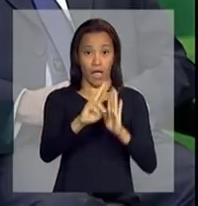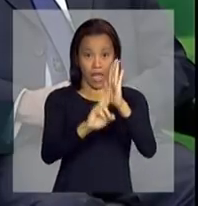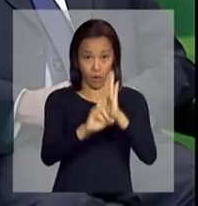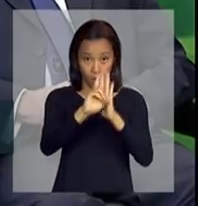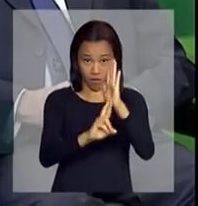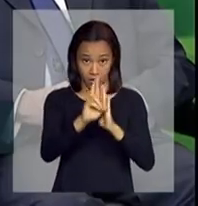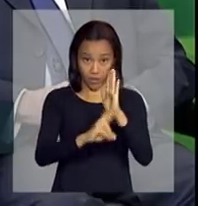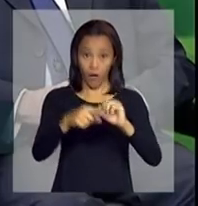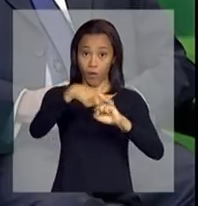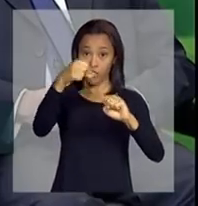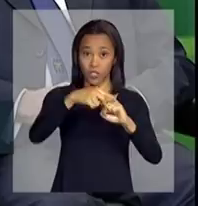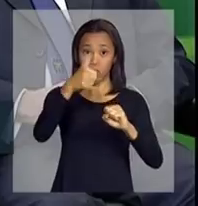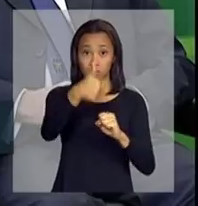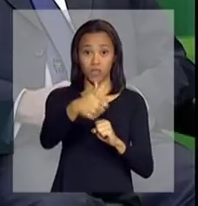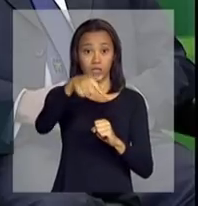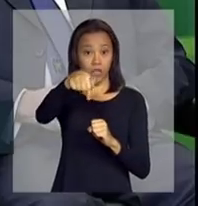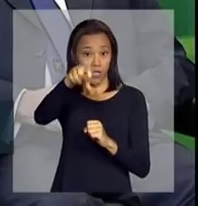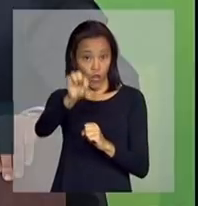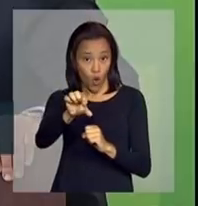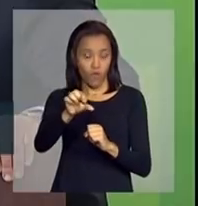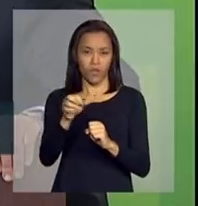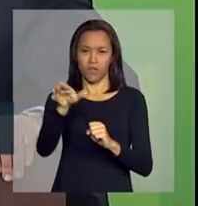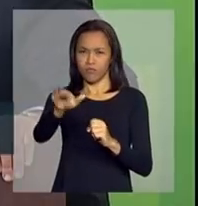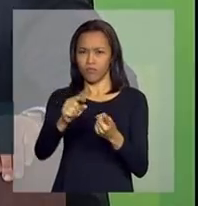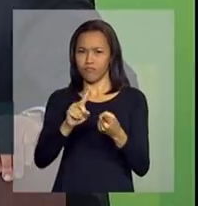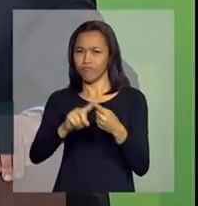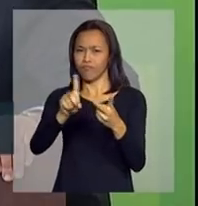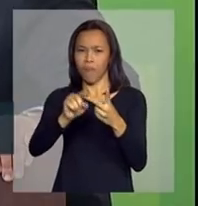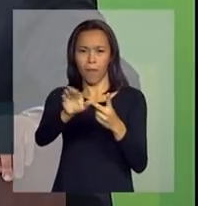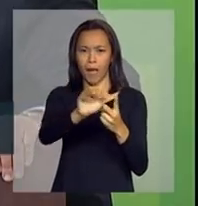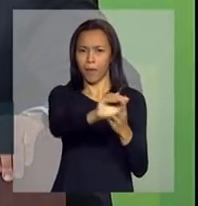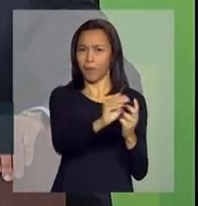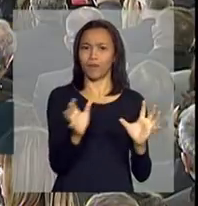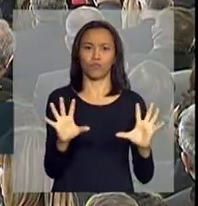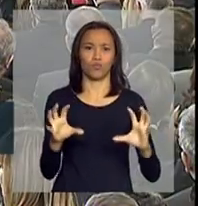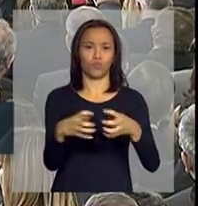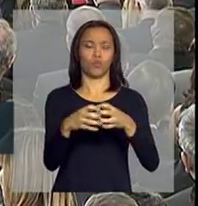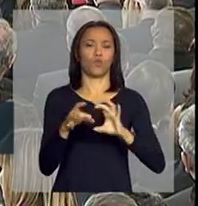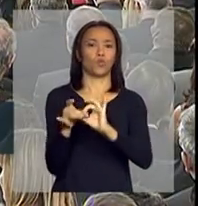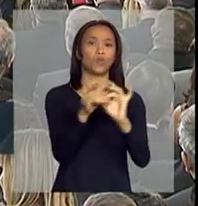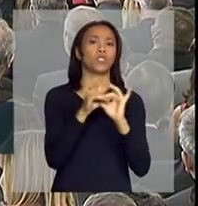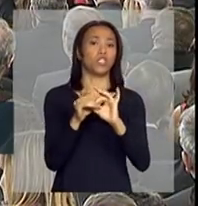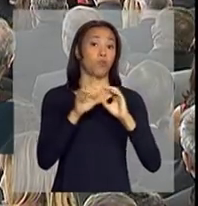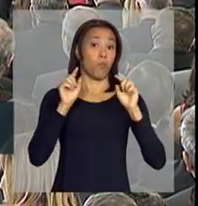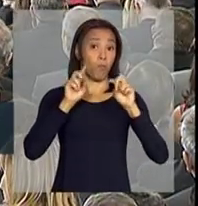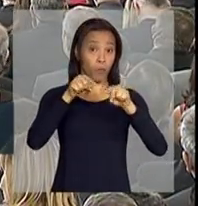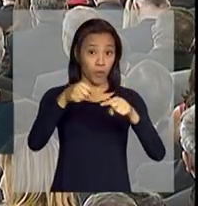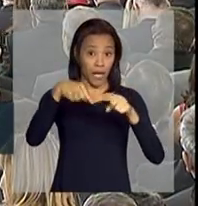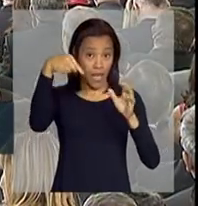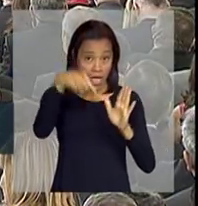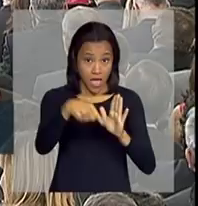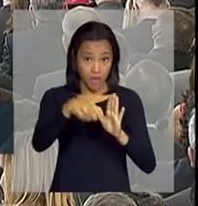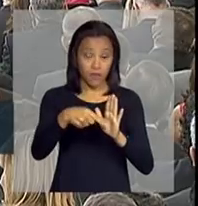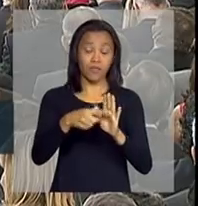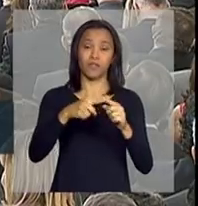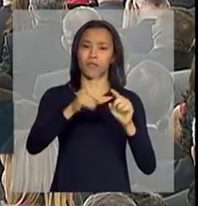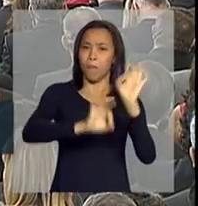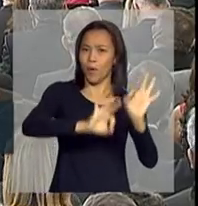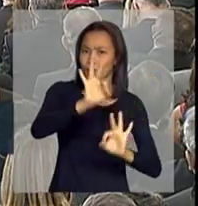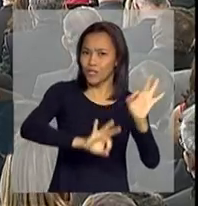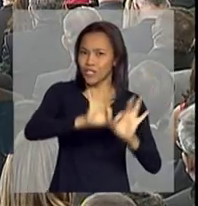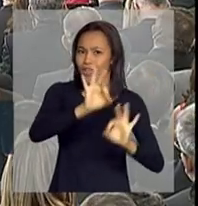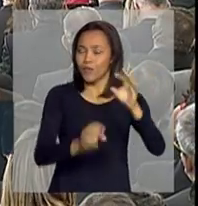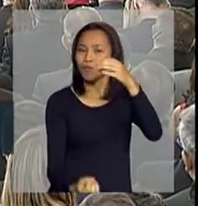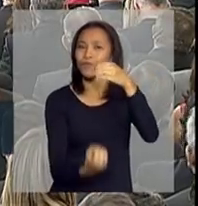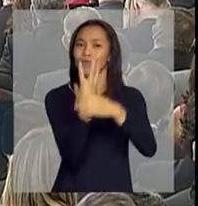Renan, Michel, Henrique, todos se uniram porque esse projeto de regulamentação nasceu